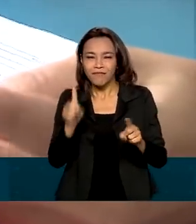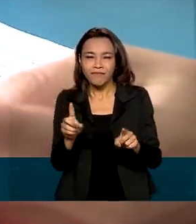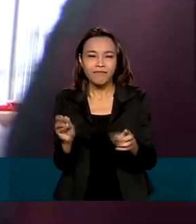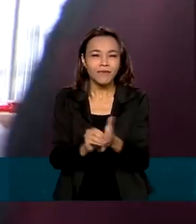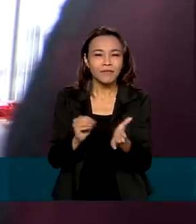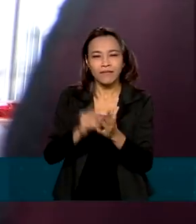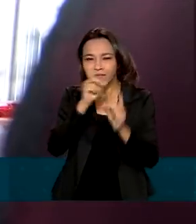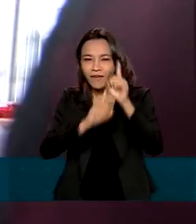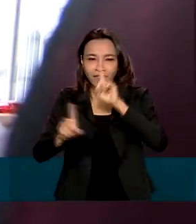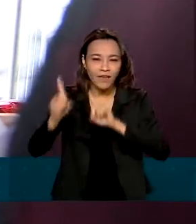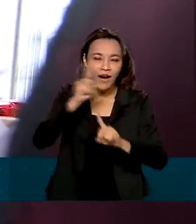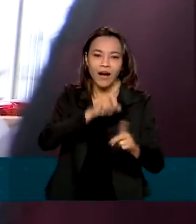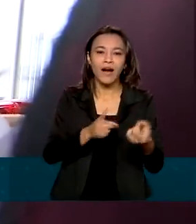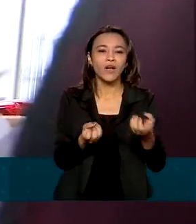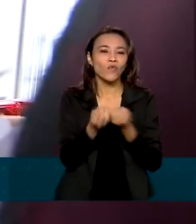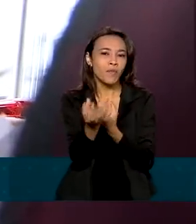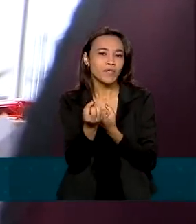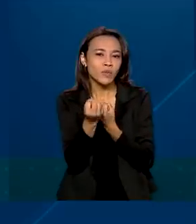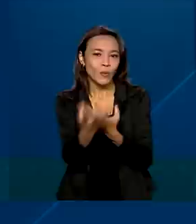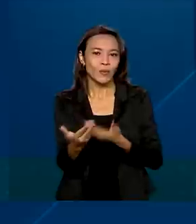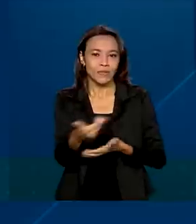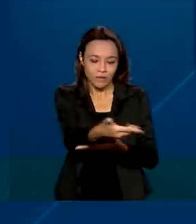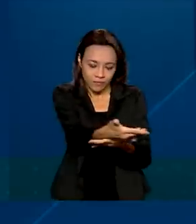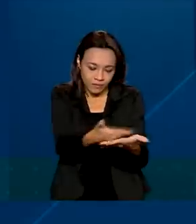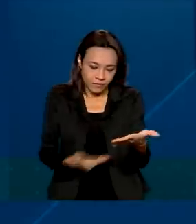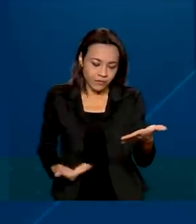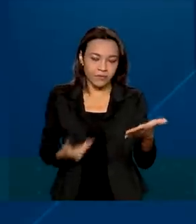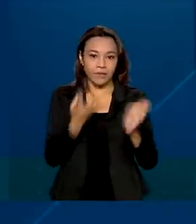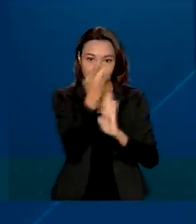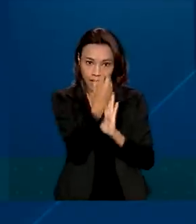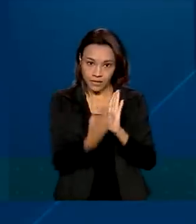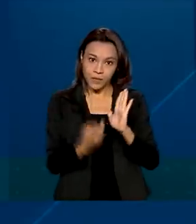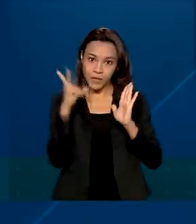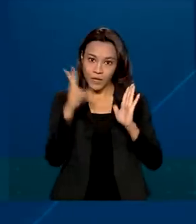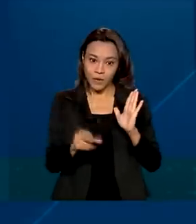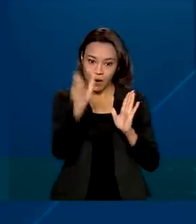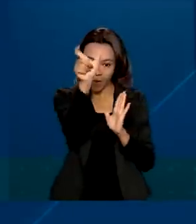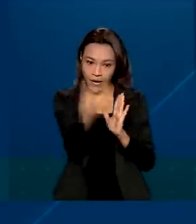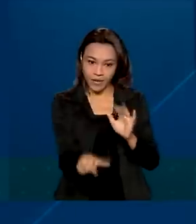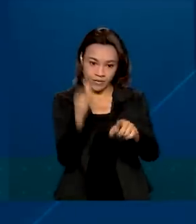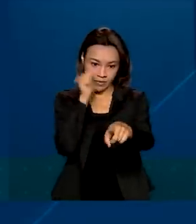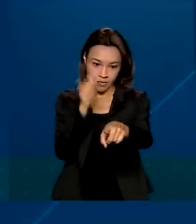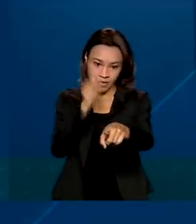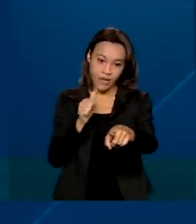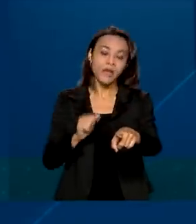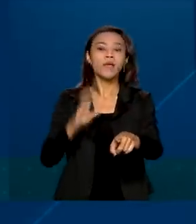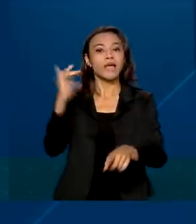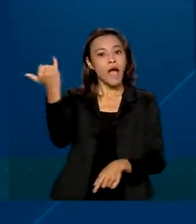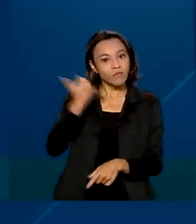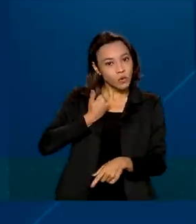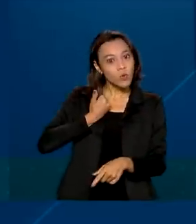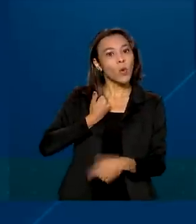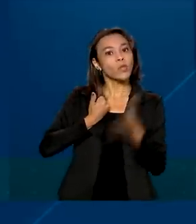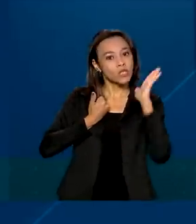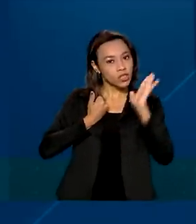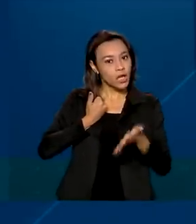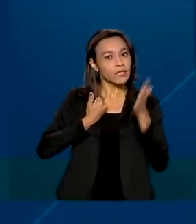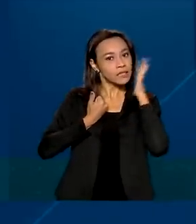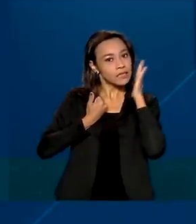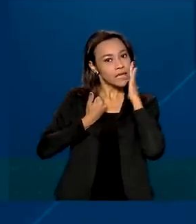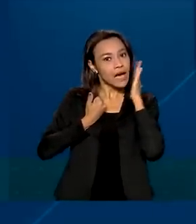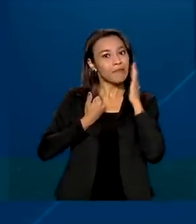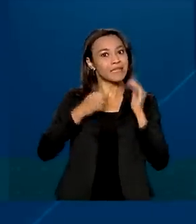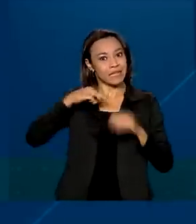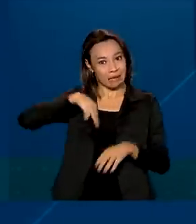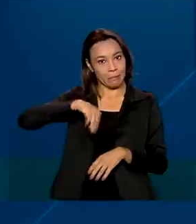inconsistências no preenchimento do formulário, como é o caso desta aposentada que recebeu o aviso e já sabe que está